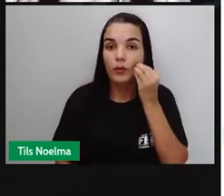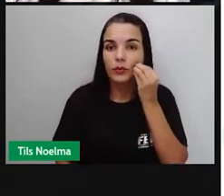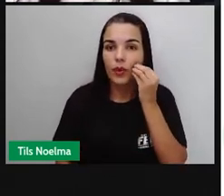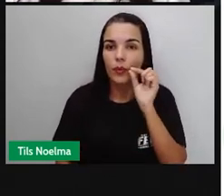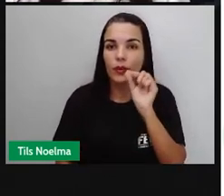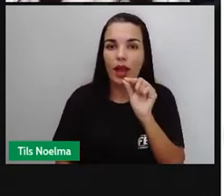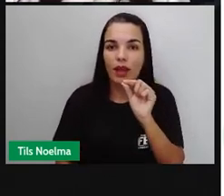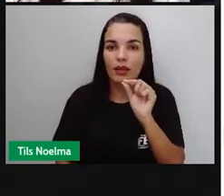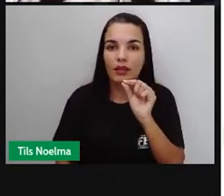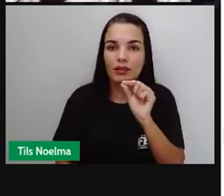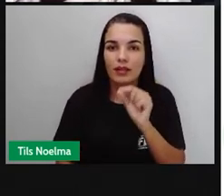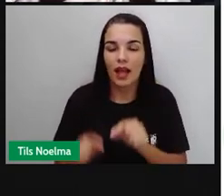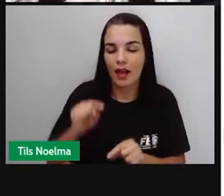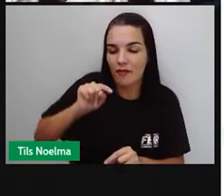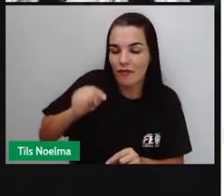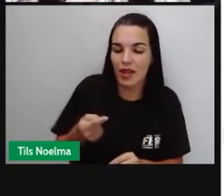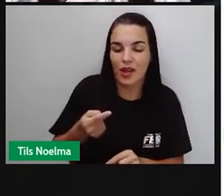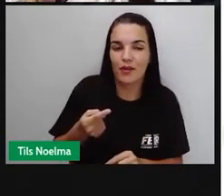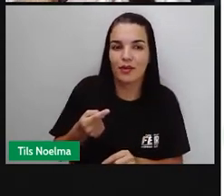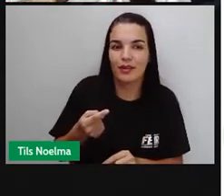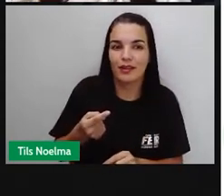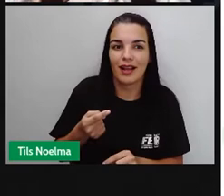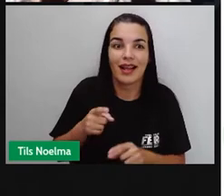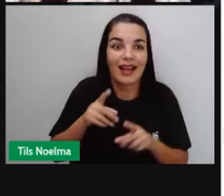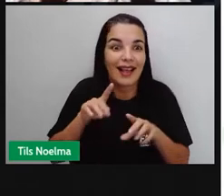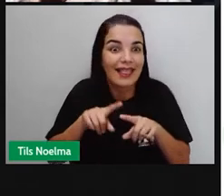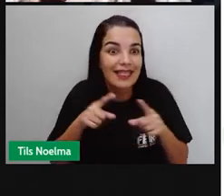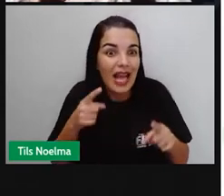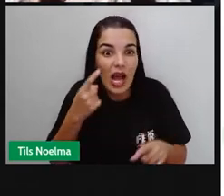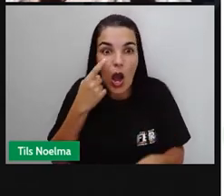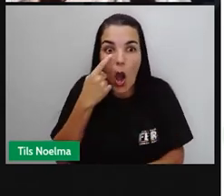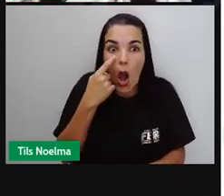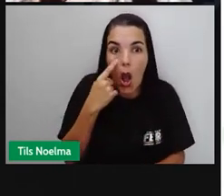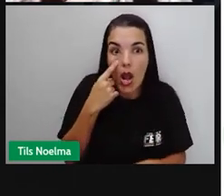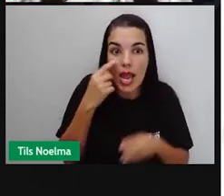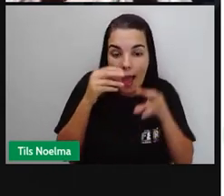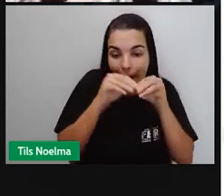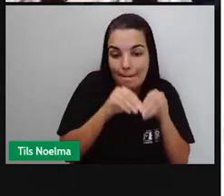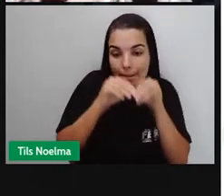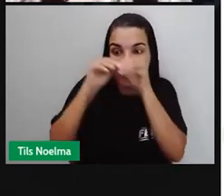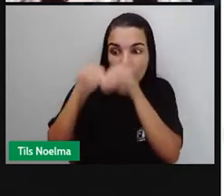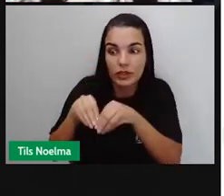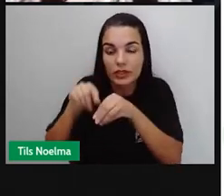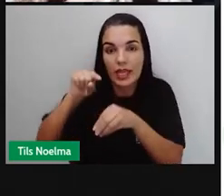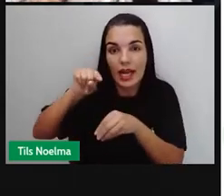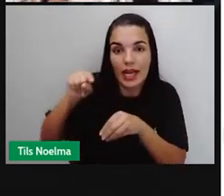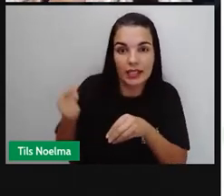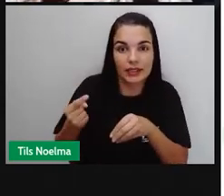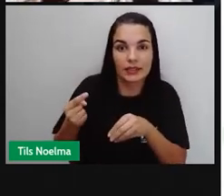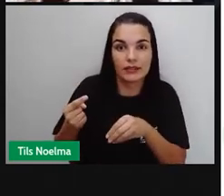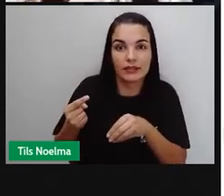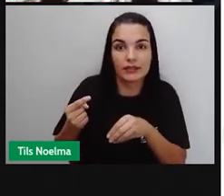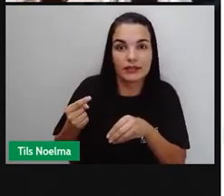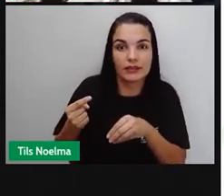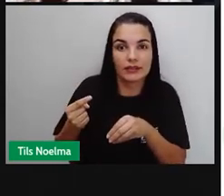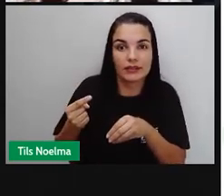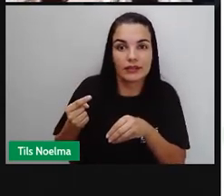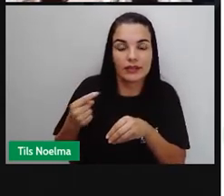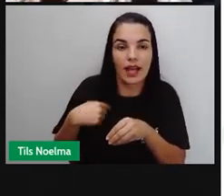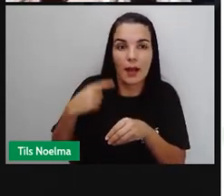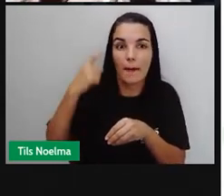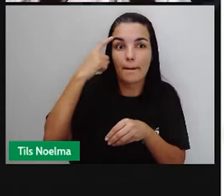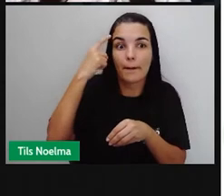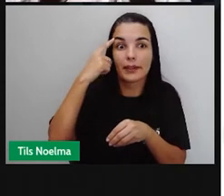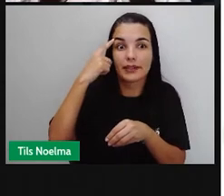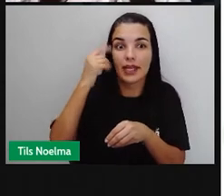pontuação. Olha o quanto a pontuação pode mudar aí e fazer com que a gente corra